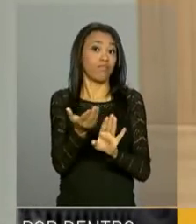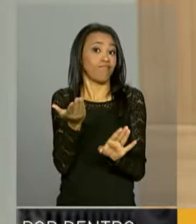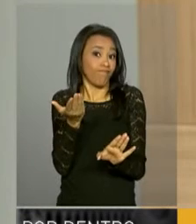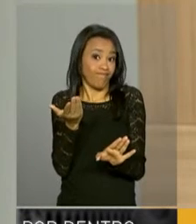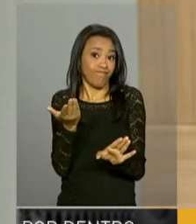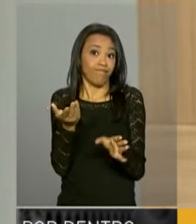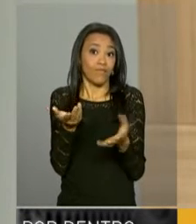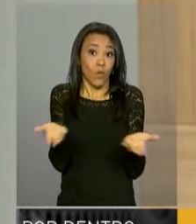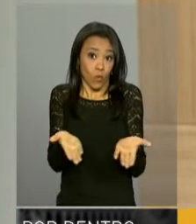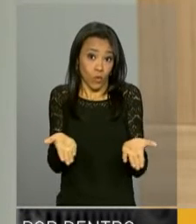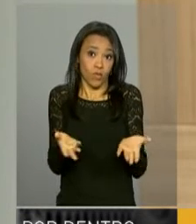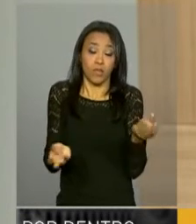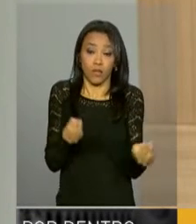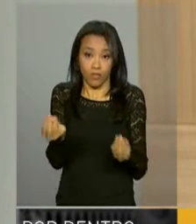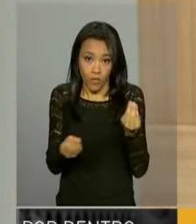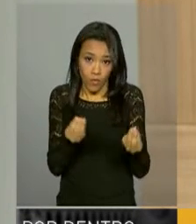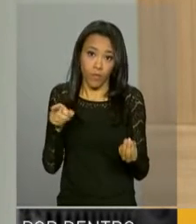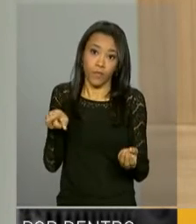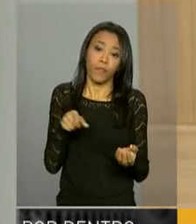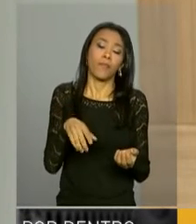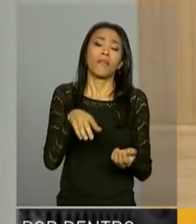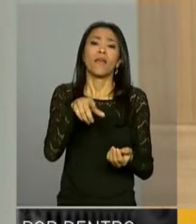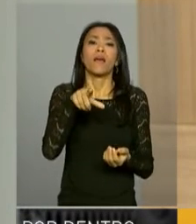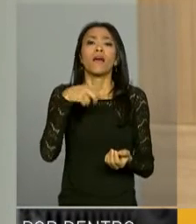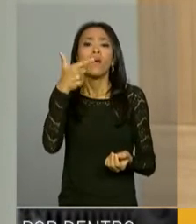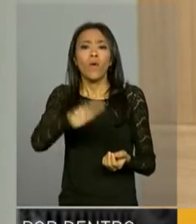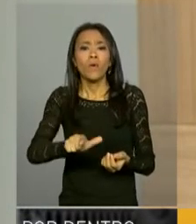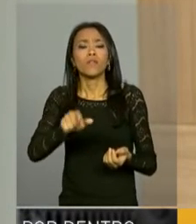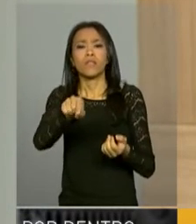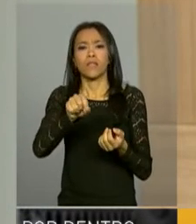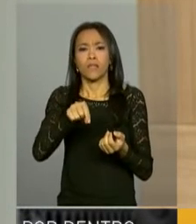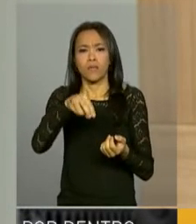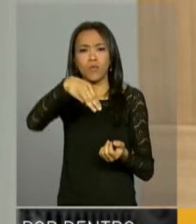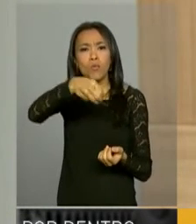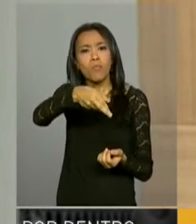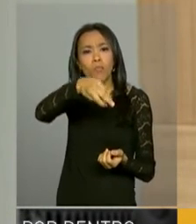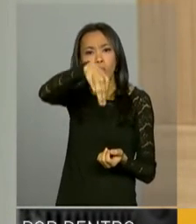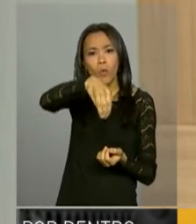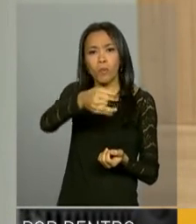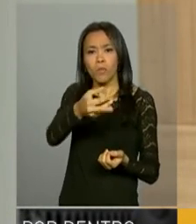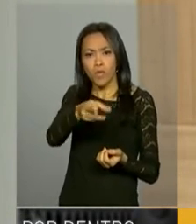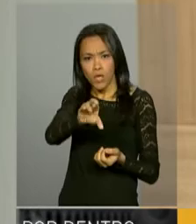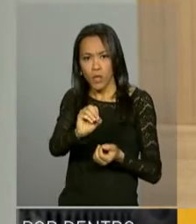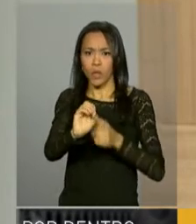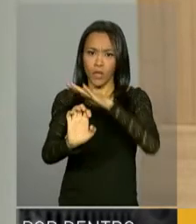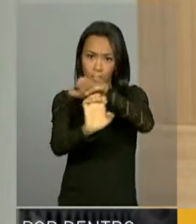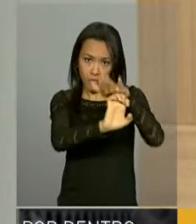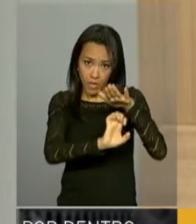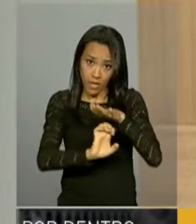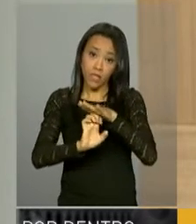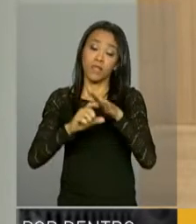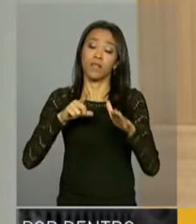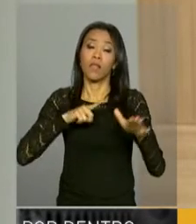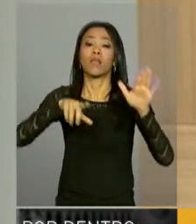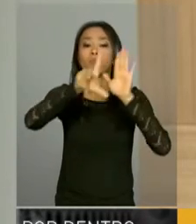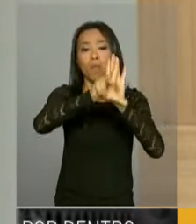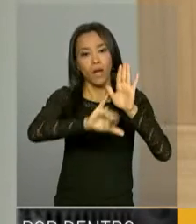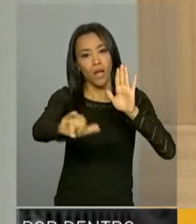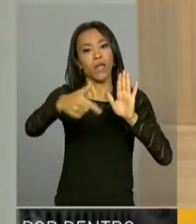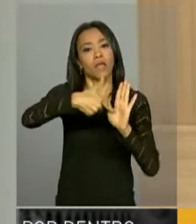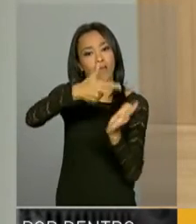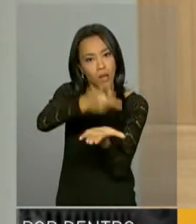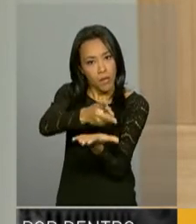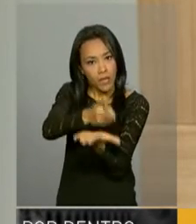há alteração alguma em relação à contribuição previdenciária do microempreendedor individual. É uma lei e essa lei está